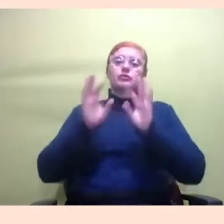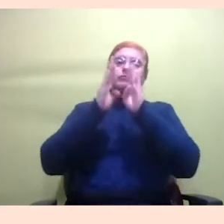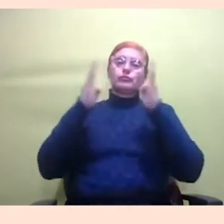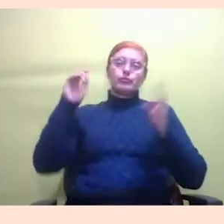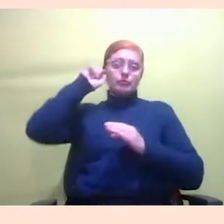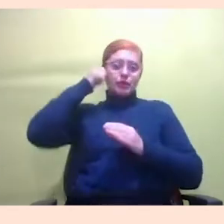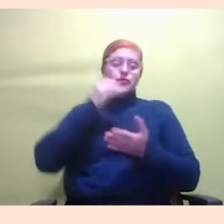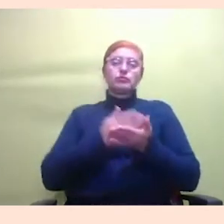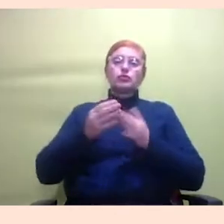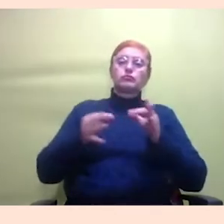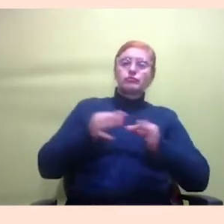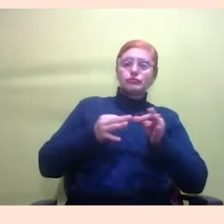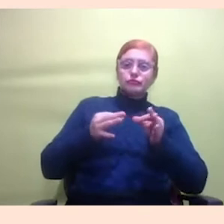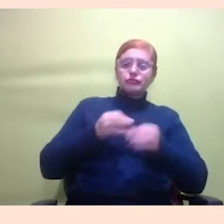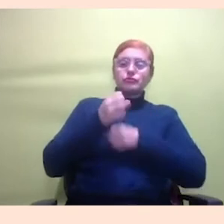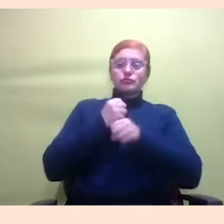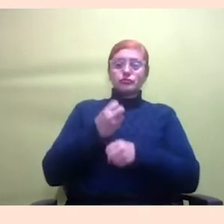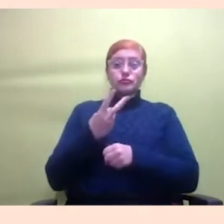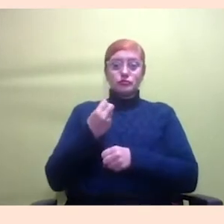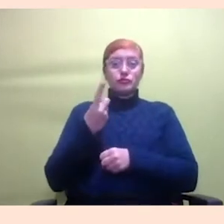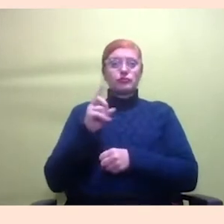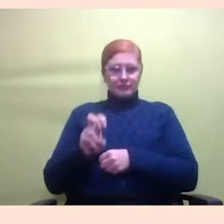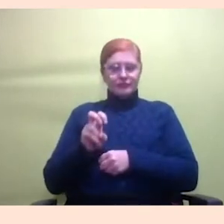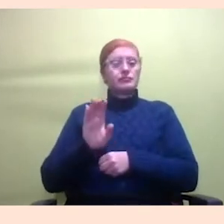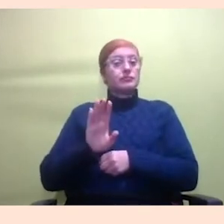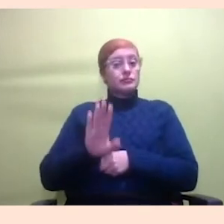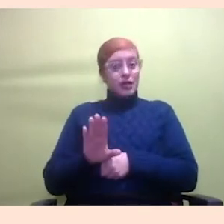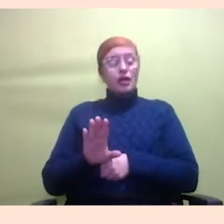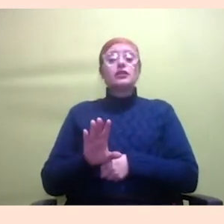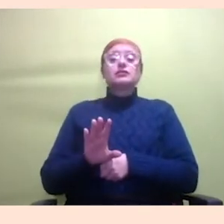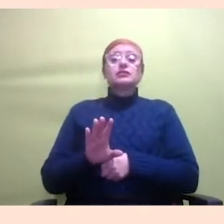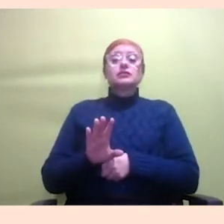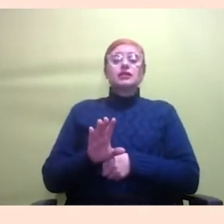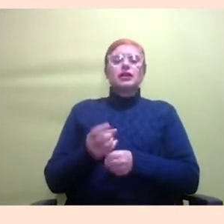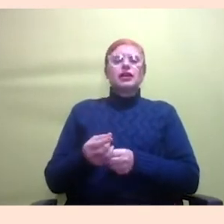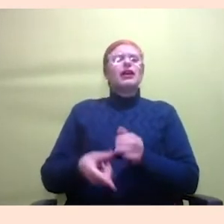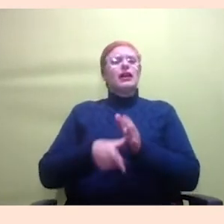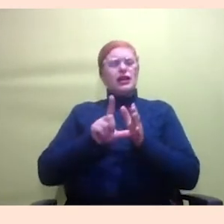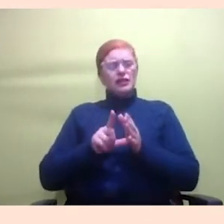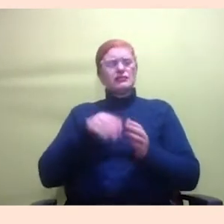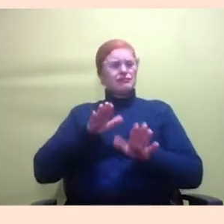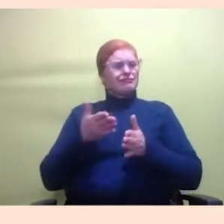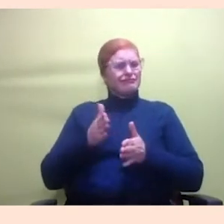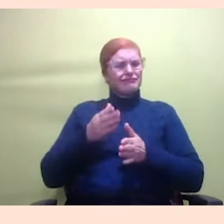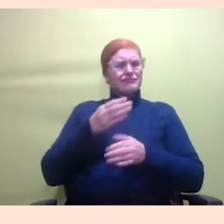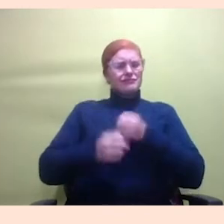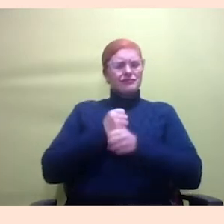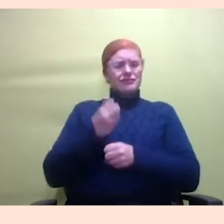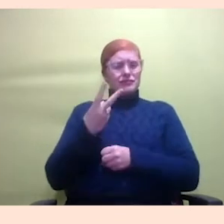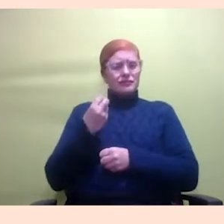projeto em 2015, mas um tempo antes, desde 2012, mais ou menos, eu e a Sueli, a gente já